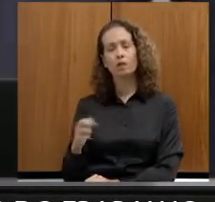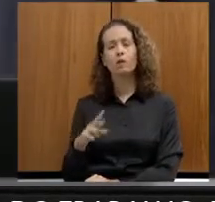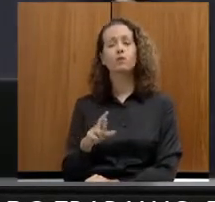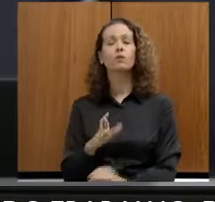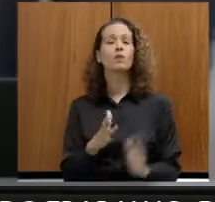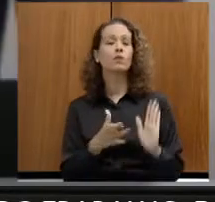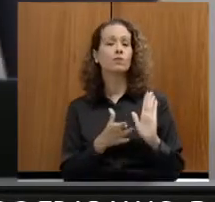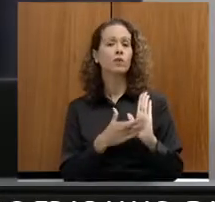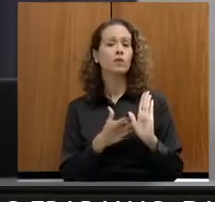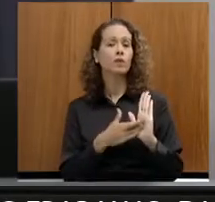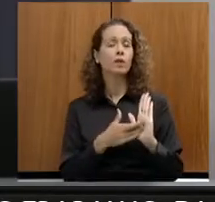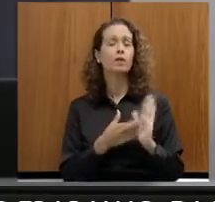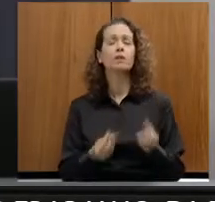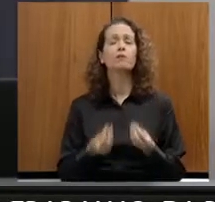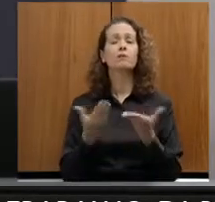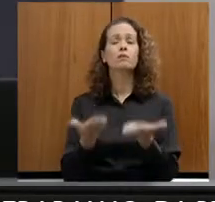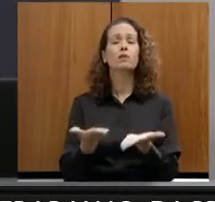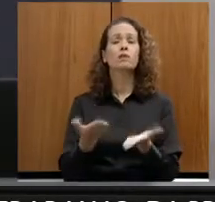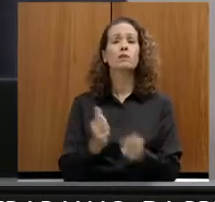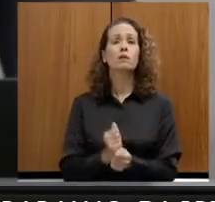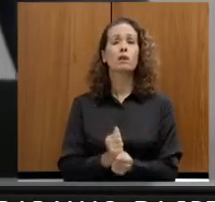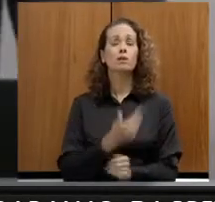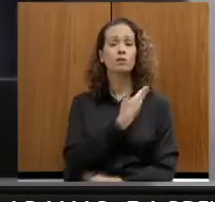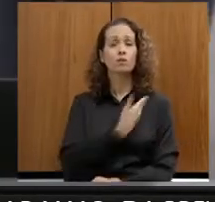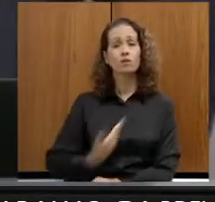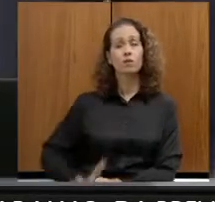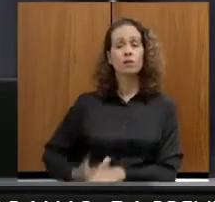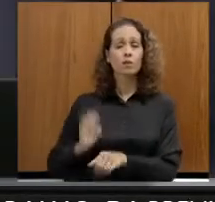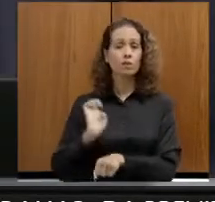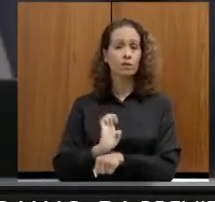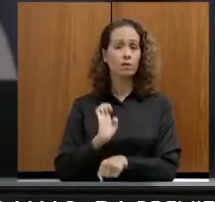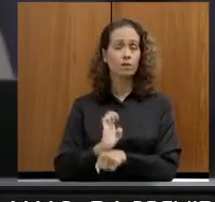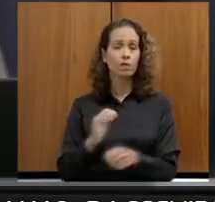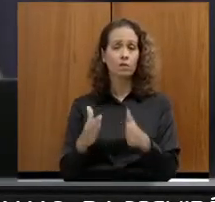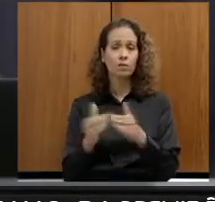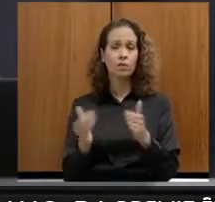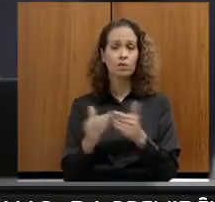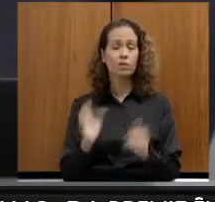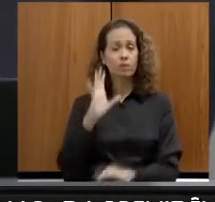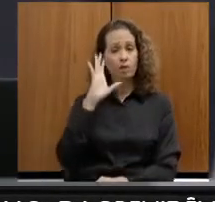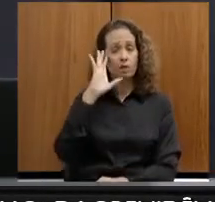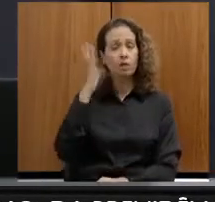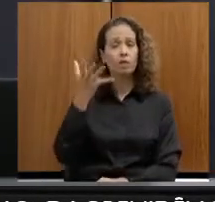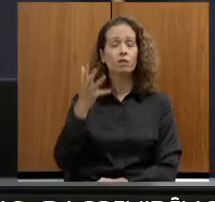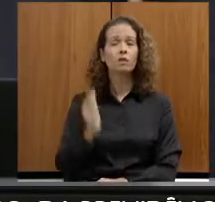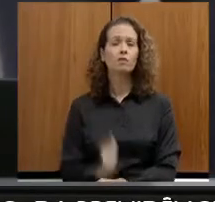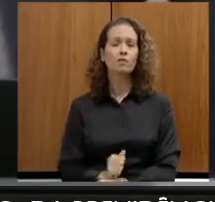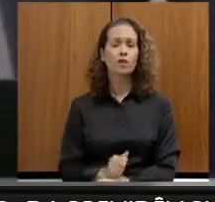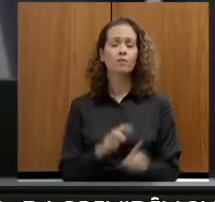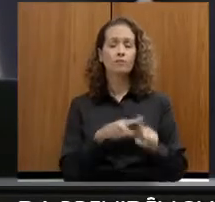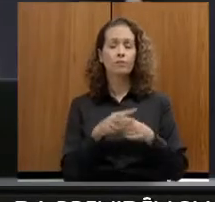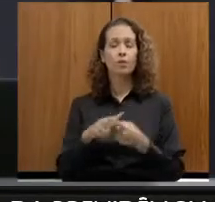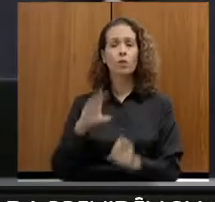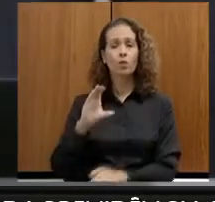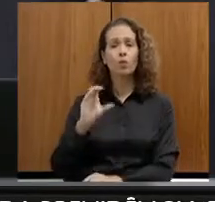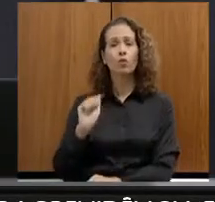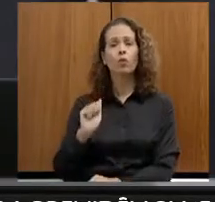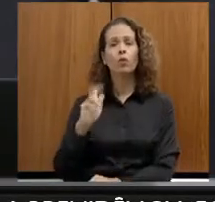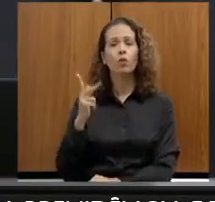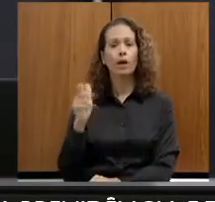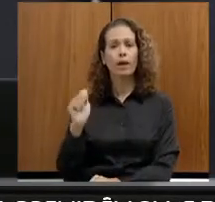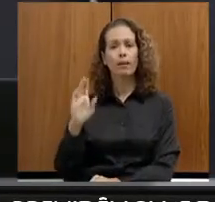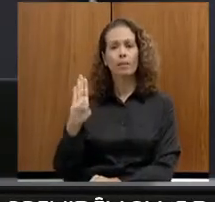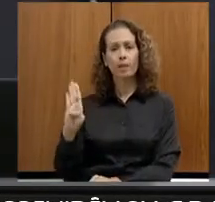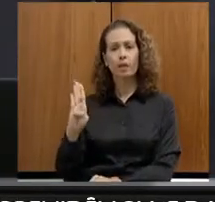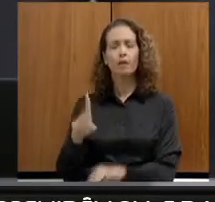seja encaminhada à Governadoria do Estado, pedido de providências para manutenção da Coab entre os órgãos